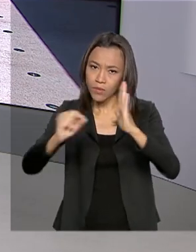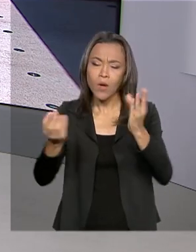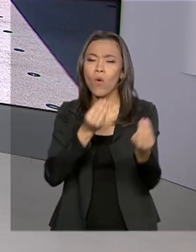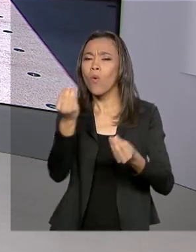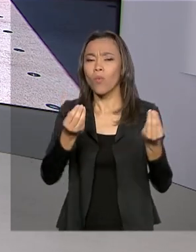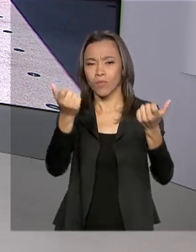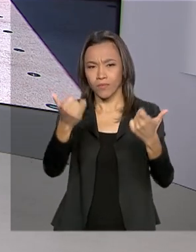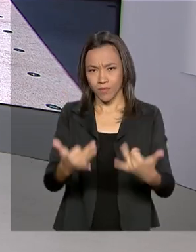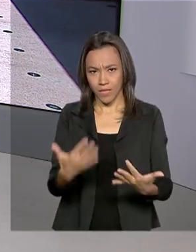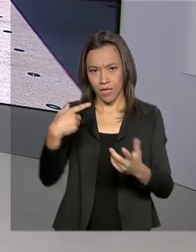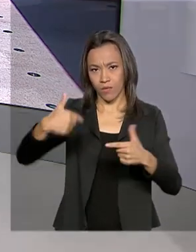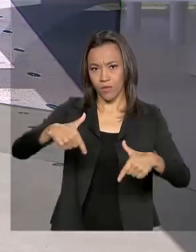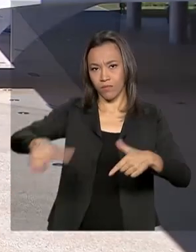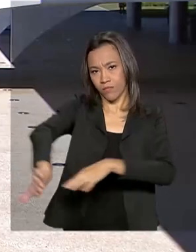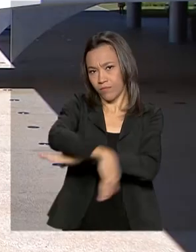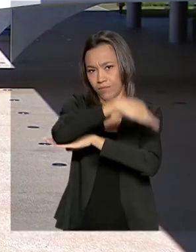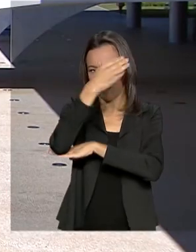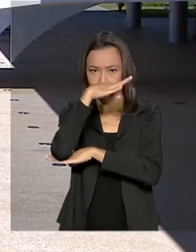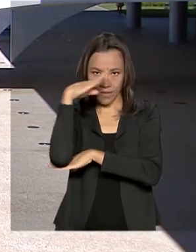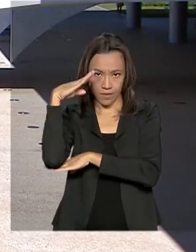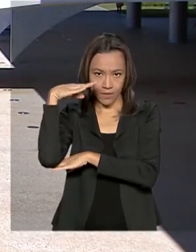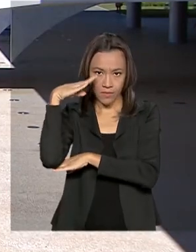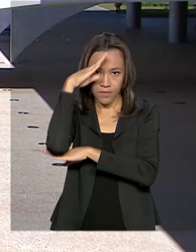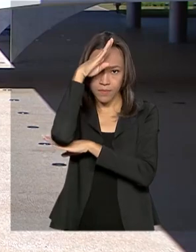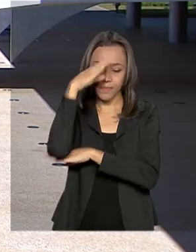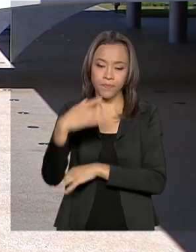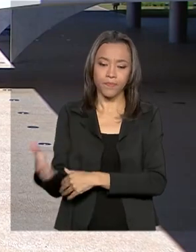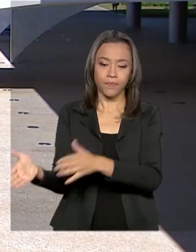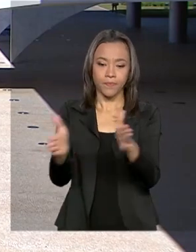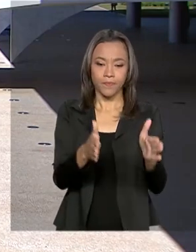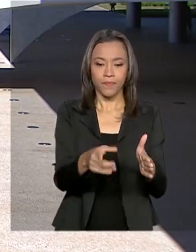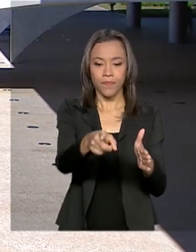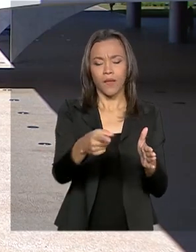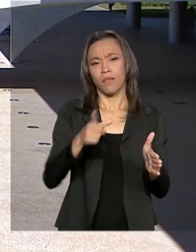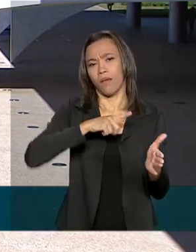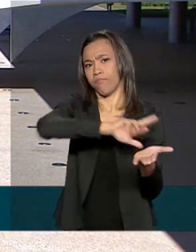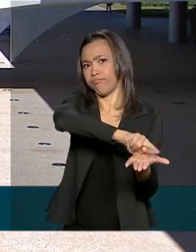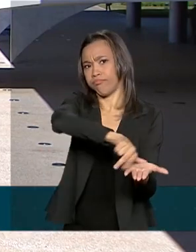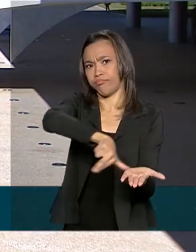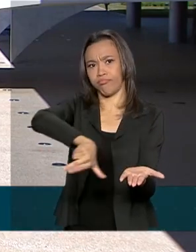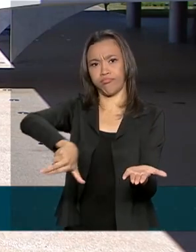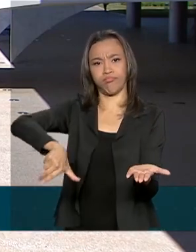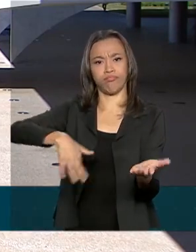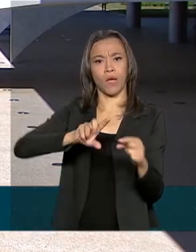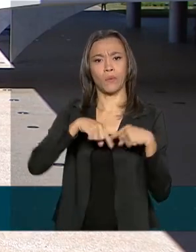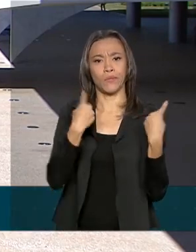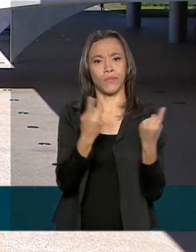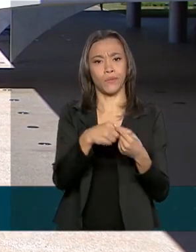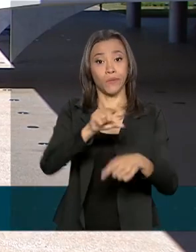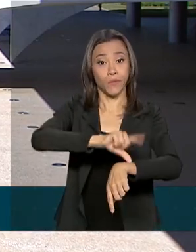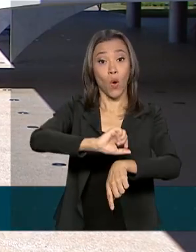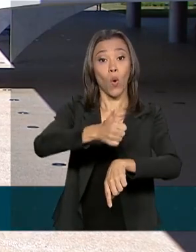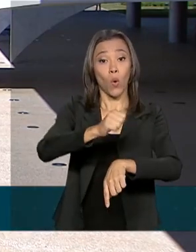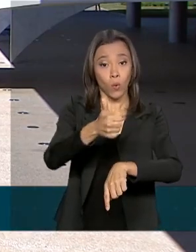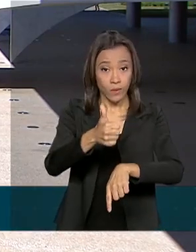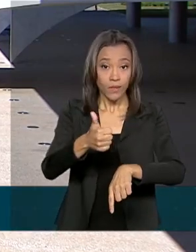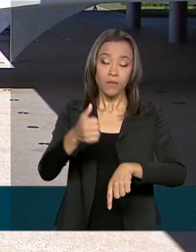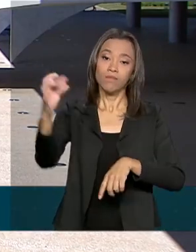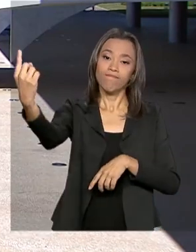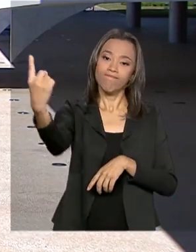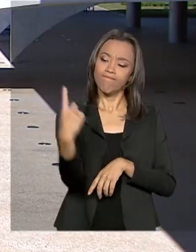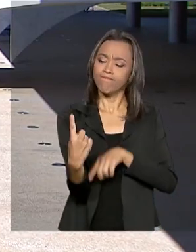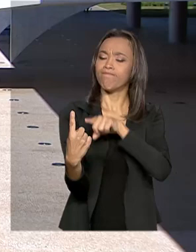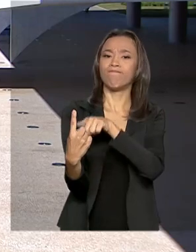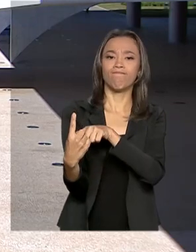Oi, Renata. Bom dia para você. Bom dia a todos. Olha, na agenda hoje estão previstas várias reuniões. Às 11 horas, o presidente recebe